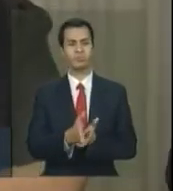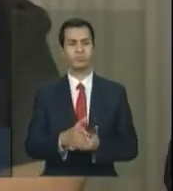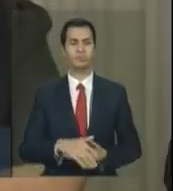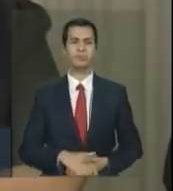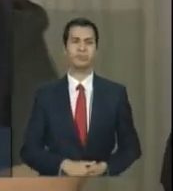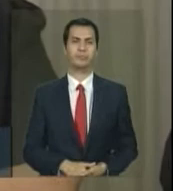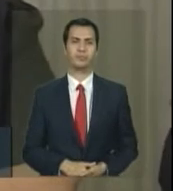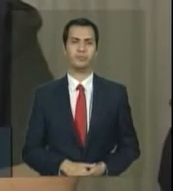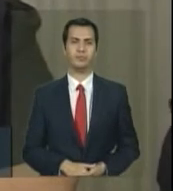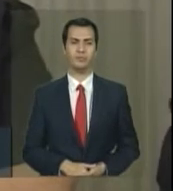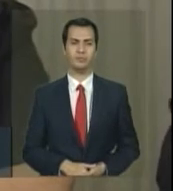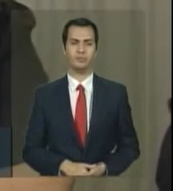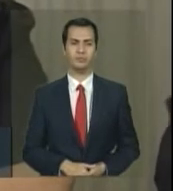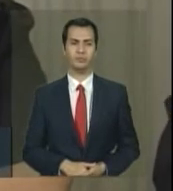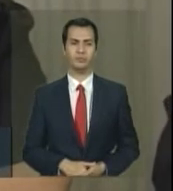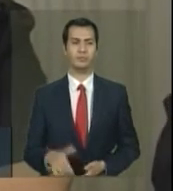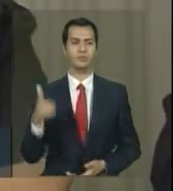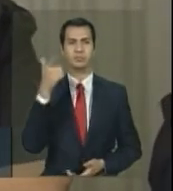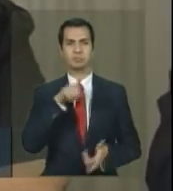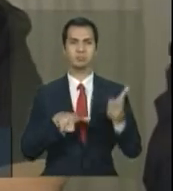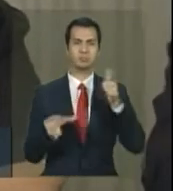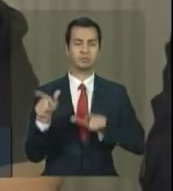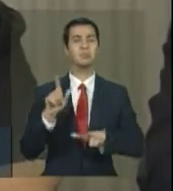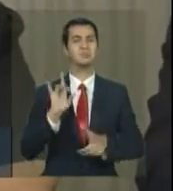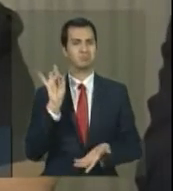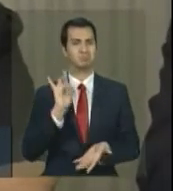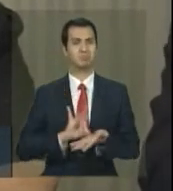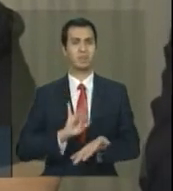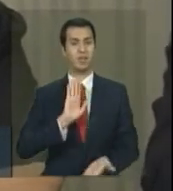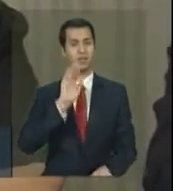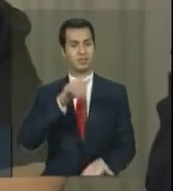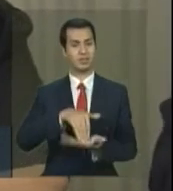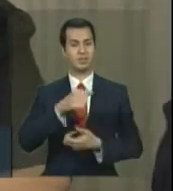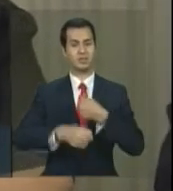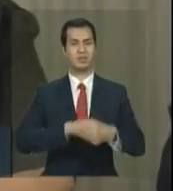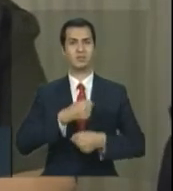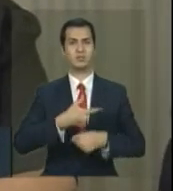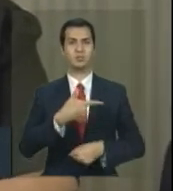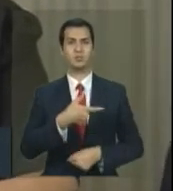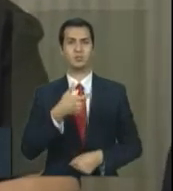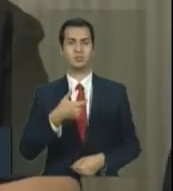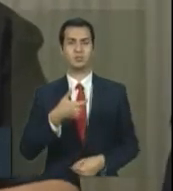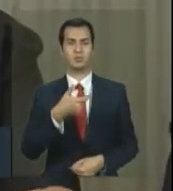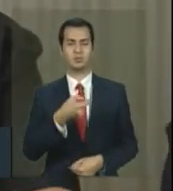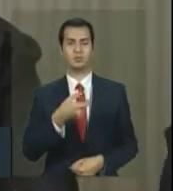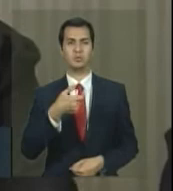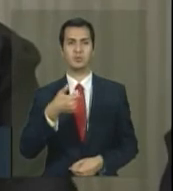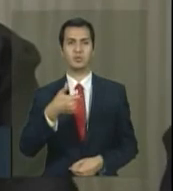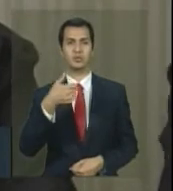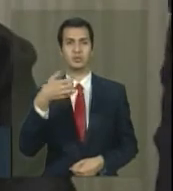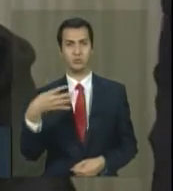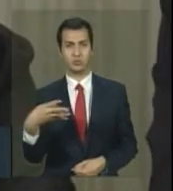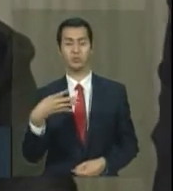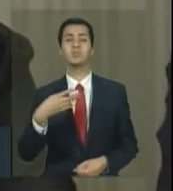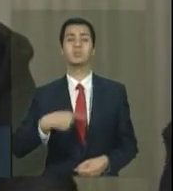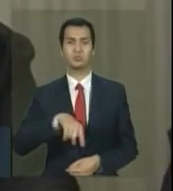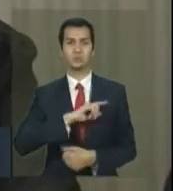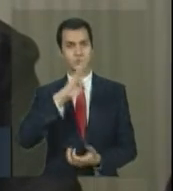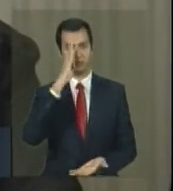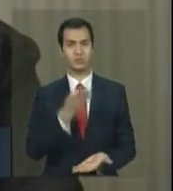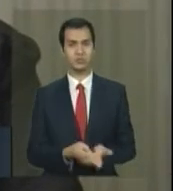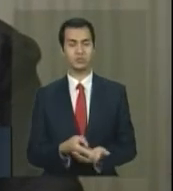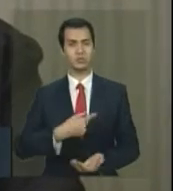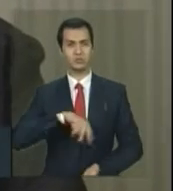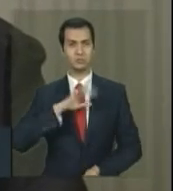conquistas, certamente conseguiremos. E nunca duvidamos disso, na verdade, estamos determinados